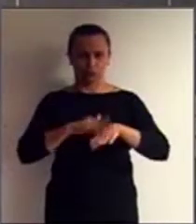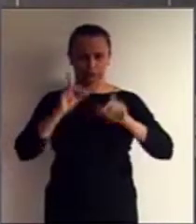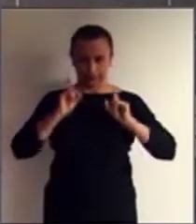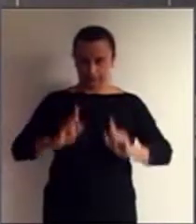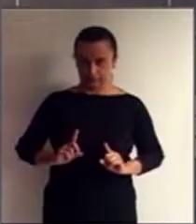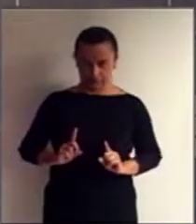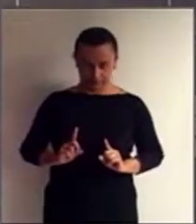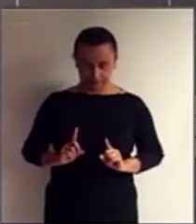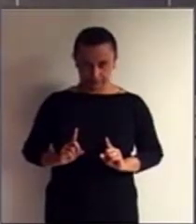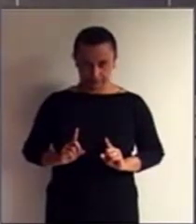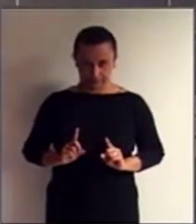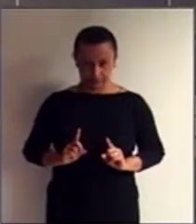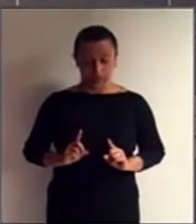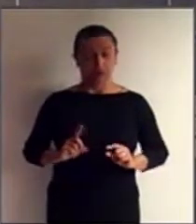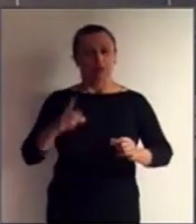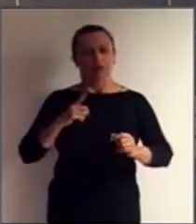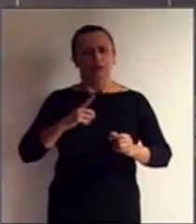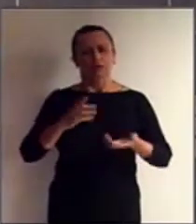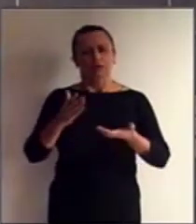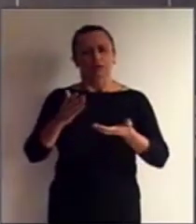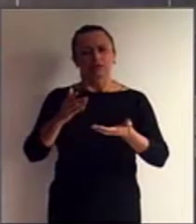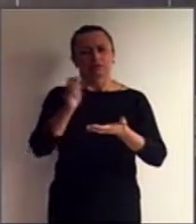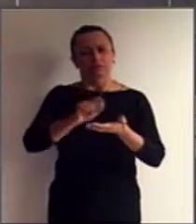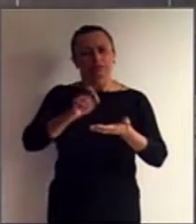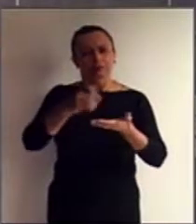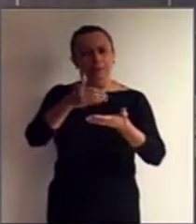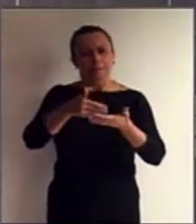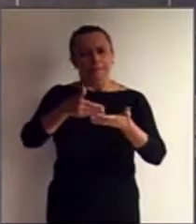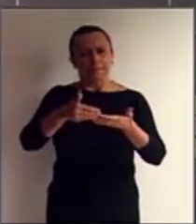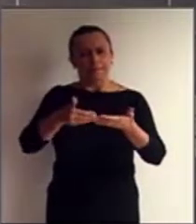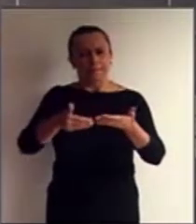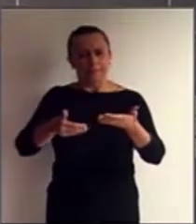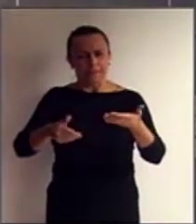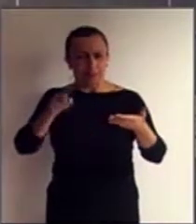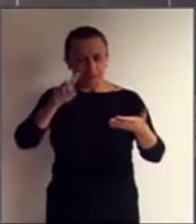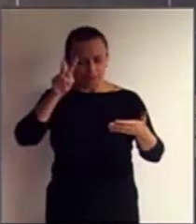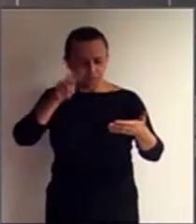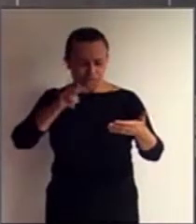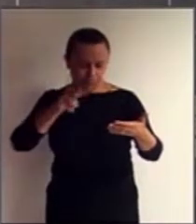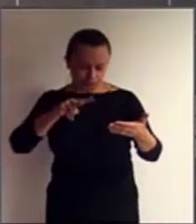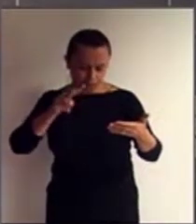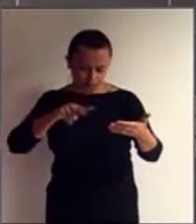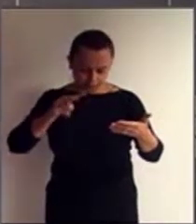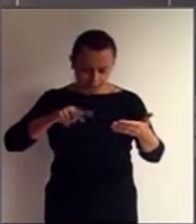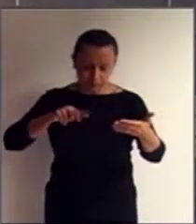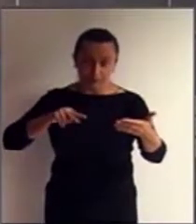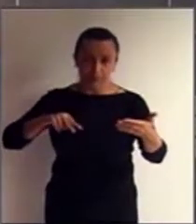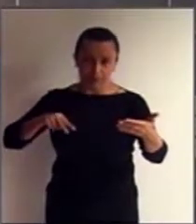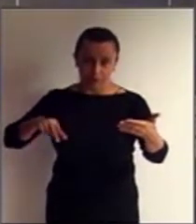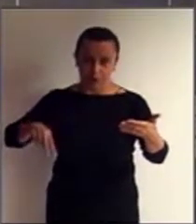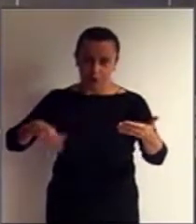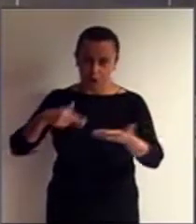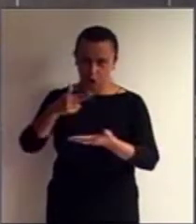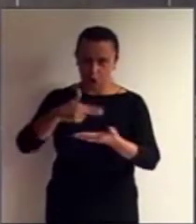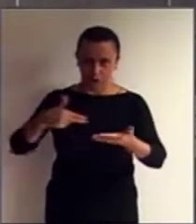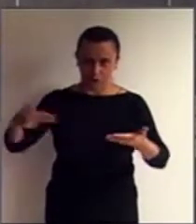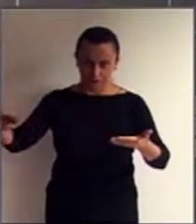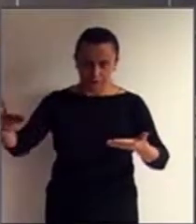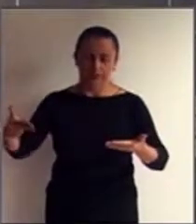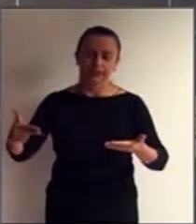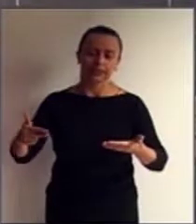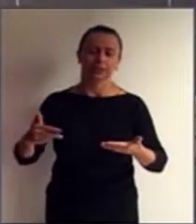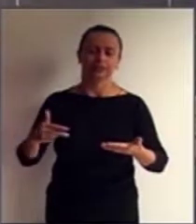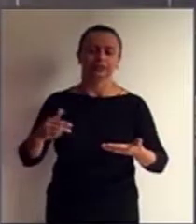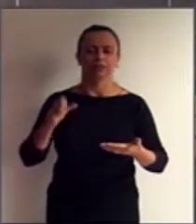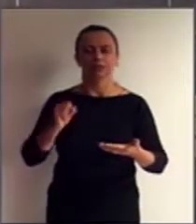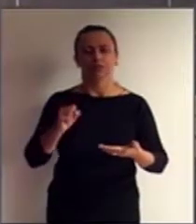todo o percurso de uma leitura que se faça da Convenção, seja ela uma